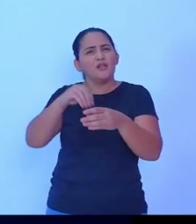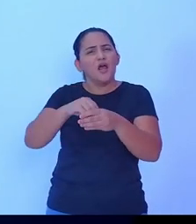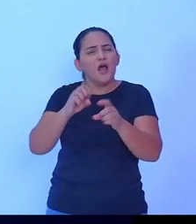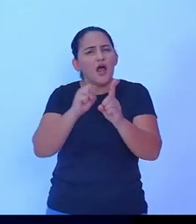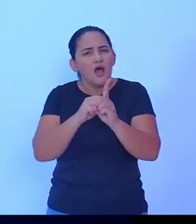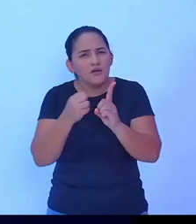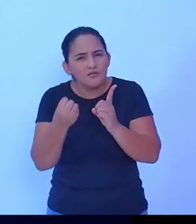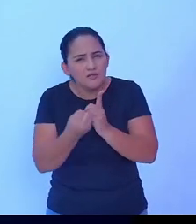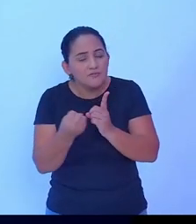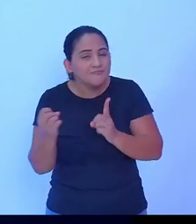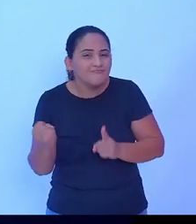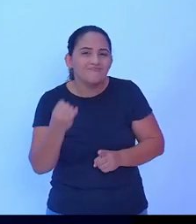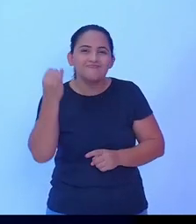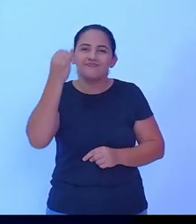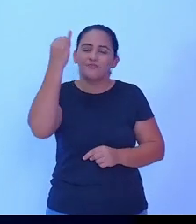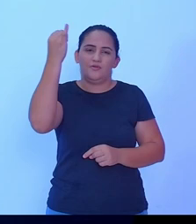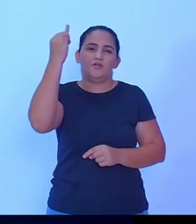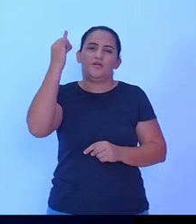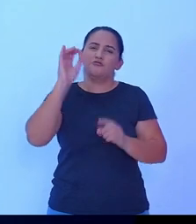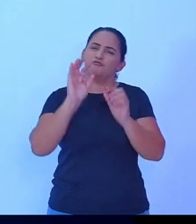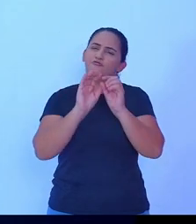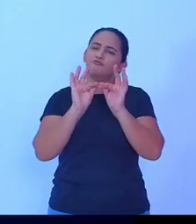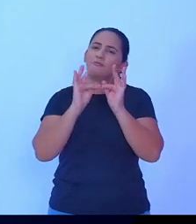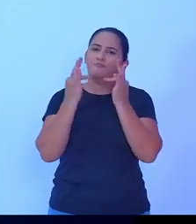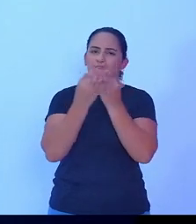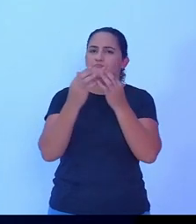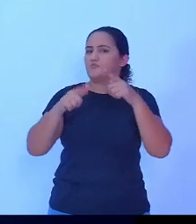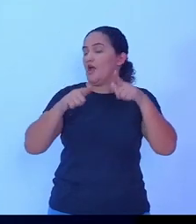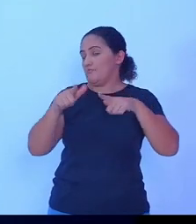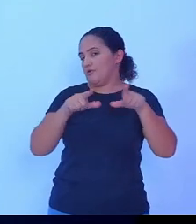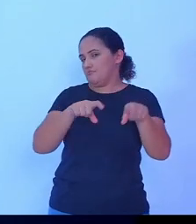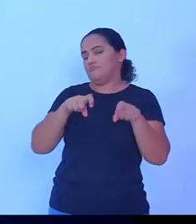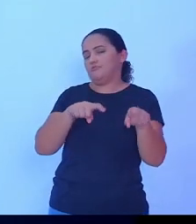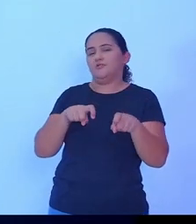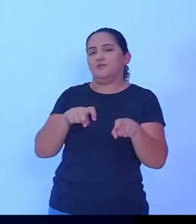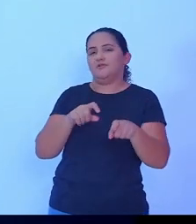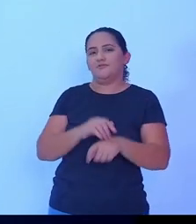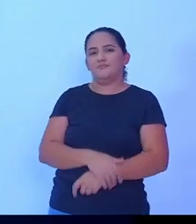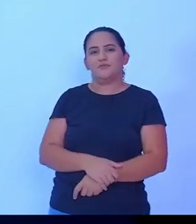primordial para nós, nossa alimentação, que gera saúde também.